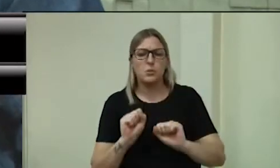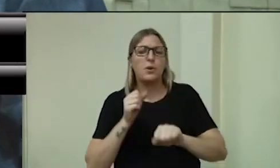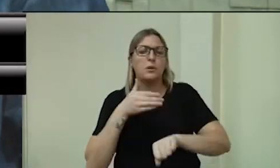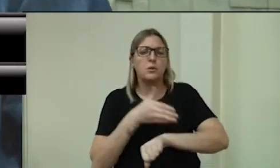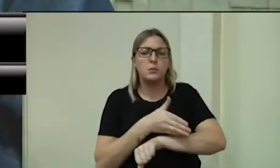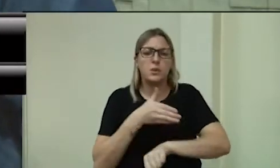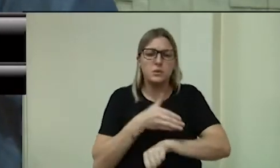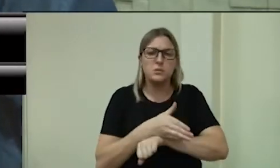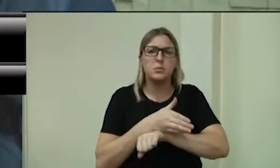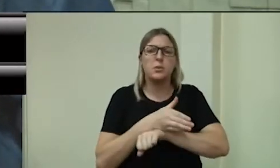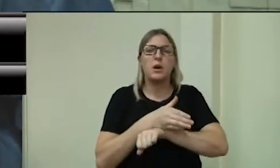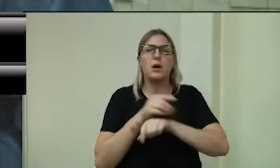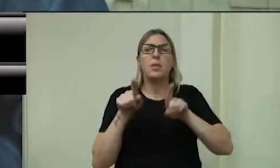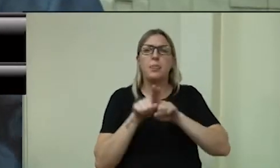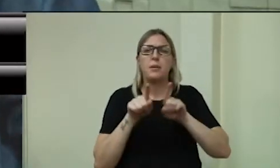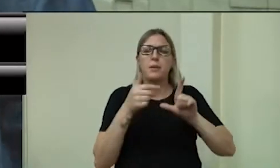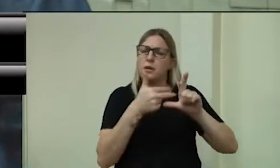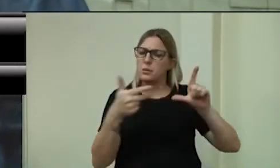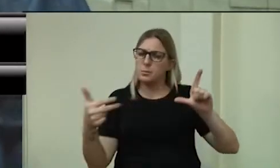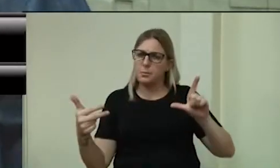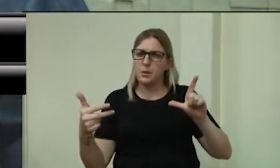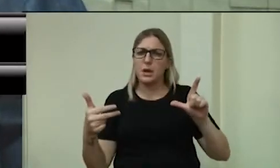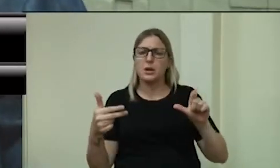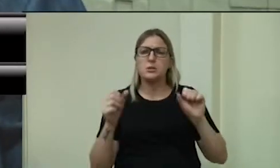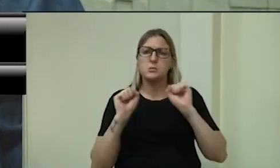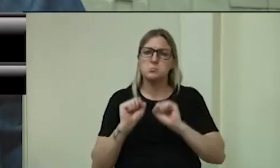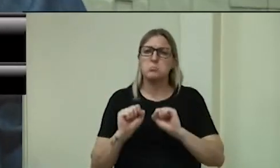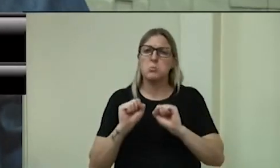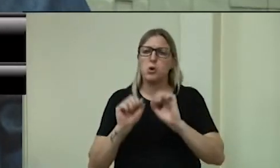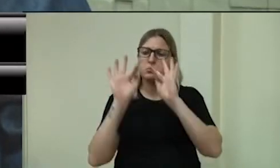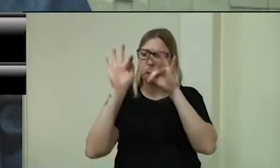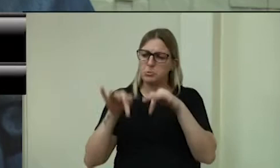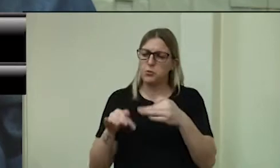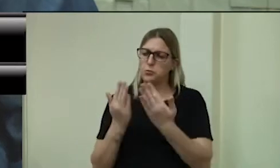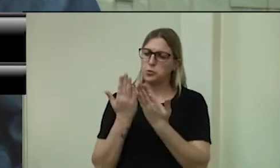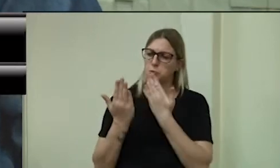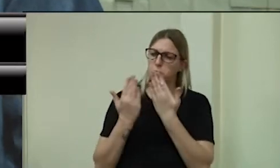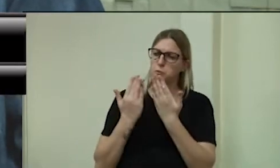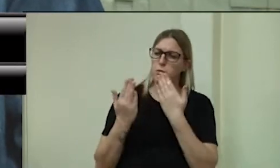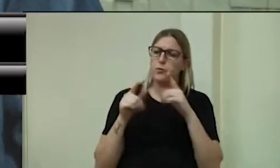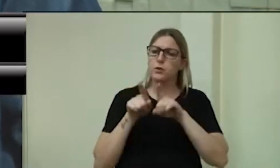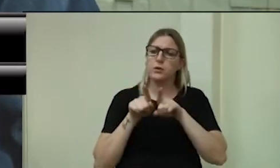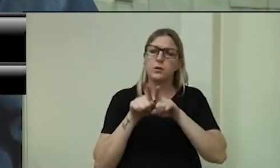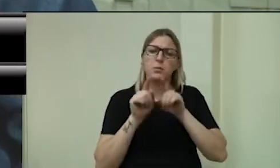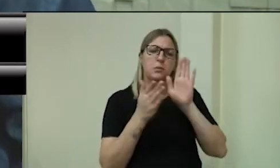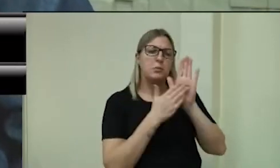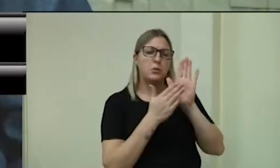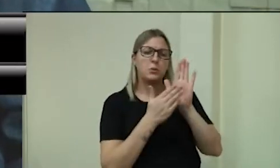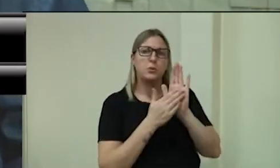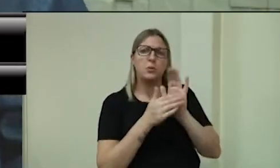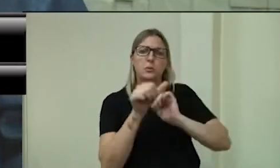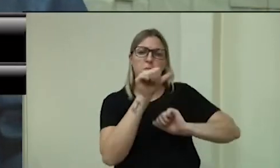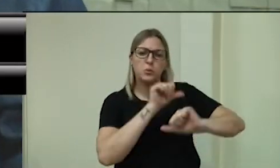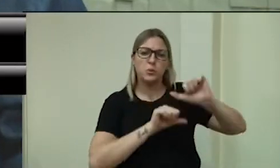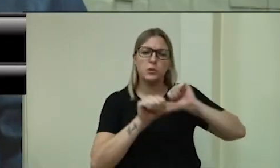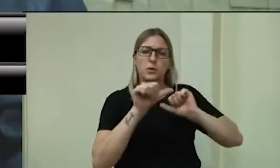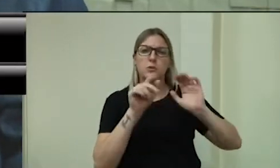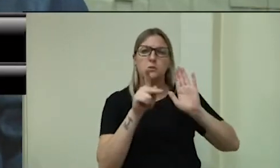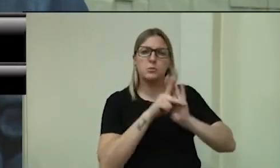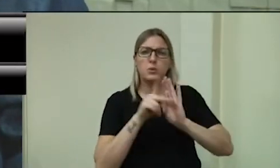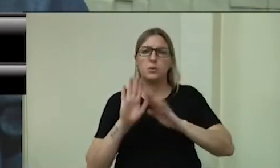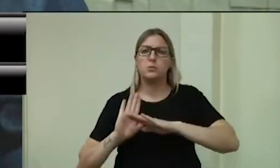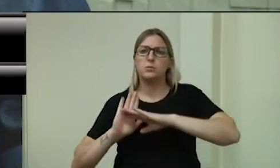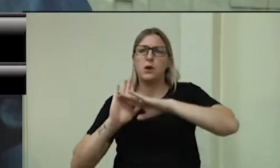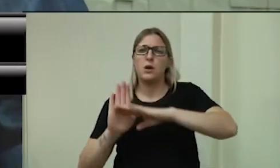a imprensa, e assim a gente pode também sanar as dúvidas e propor as alterações que venham a beneficiar o nosso